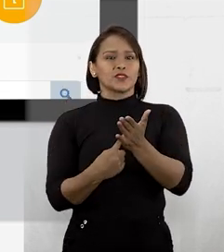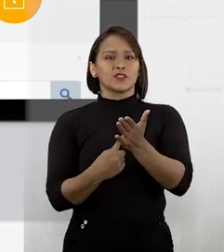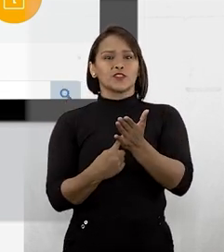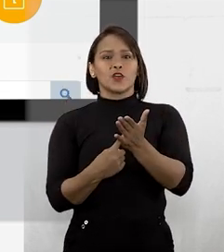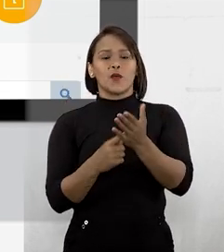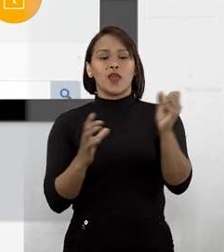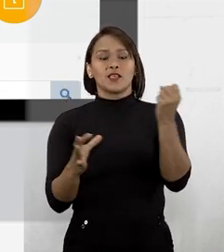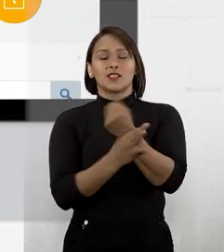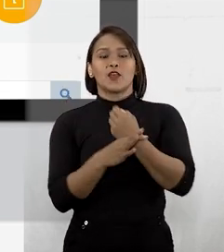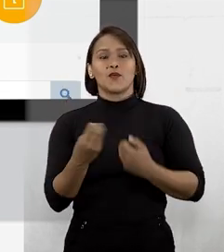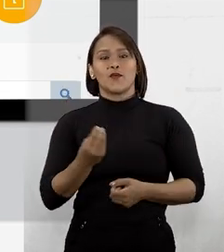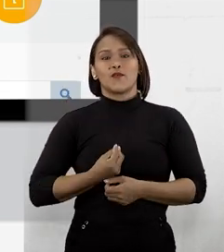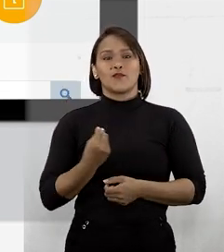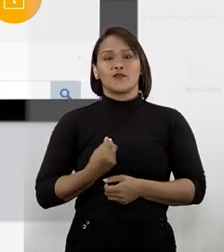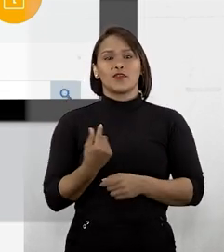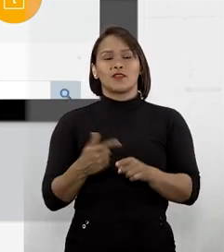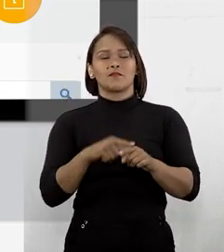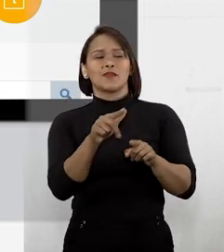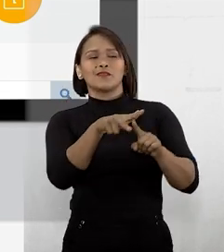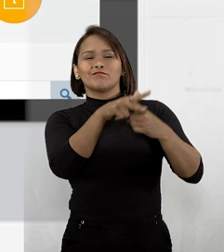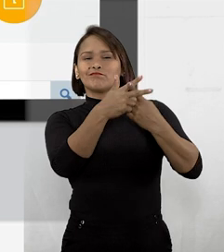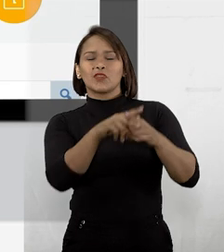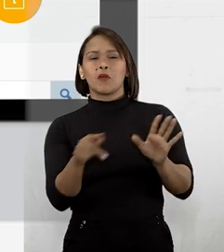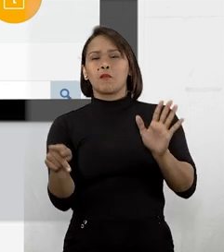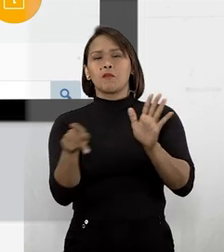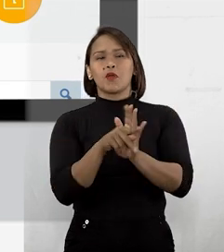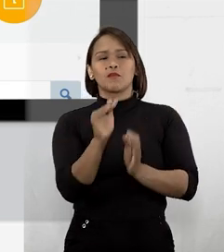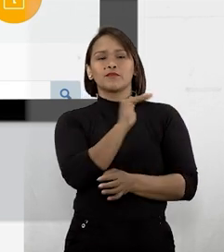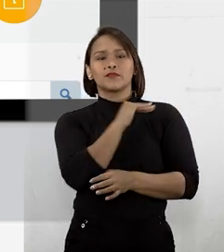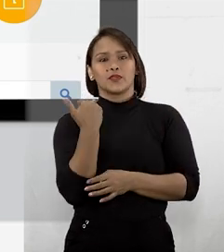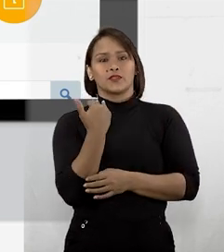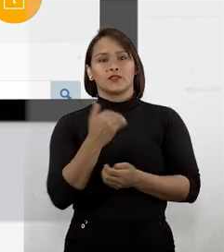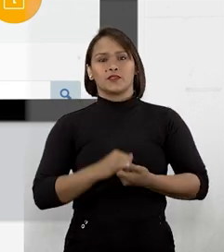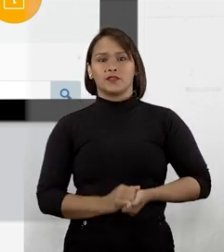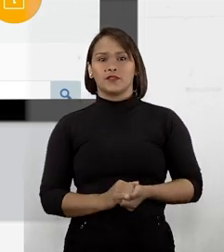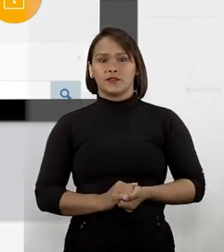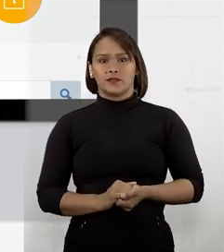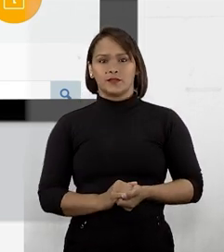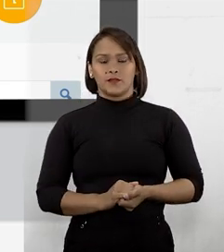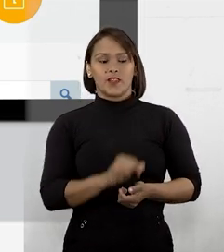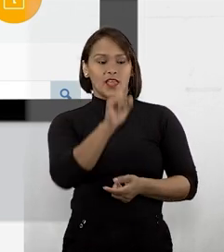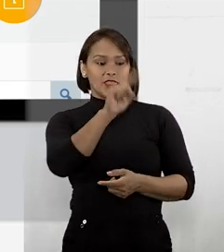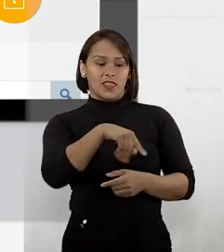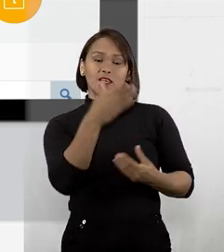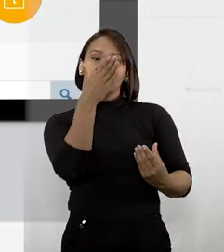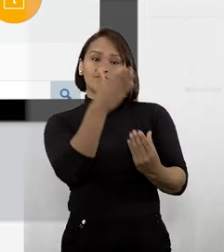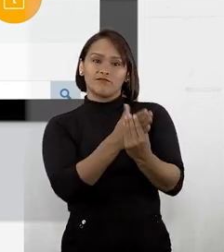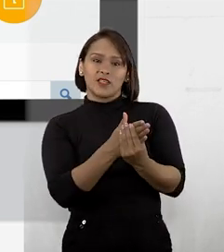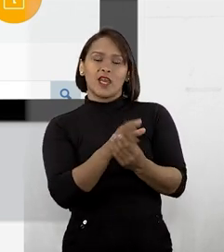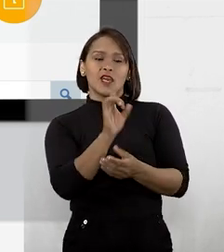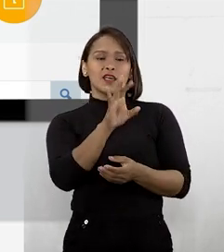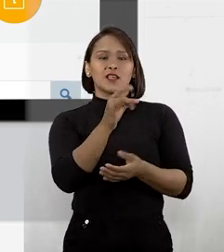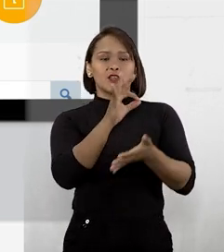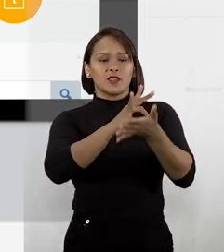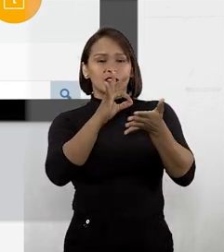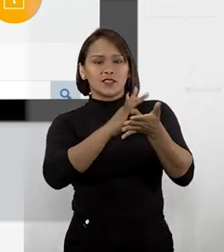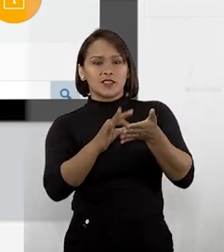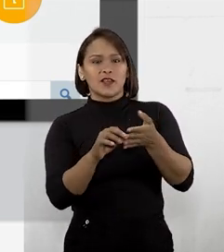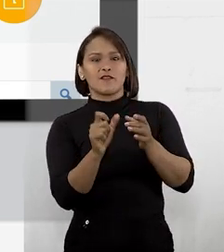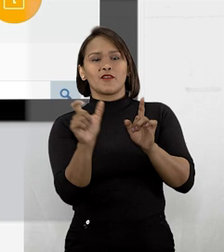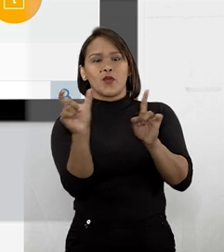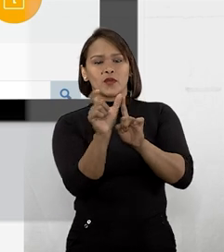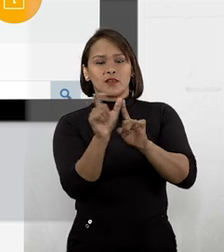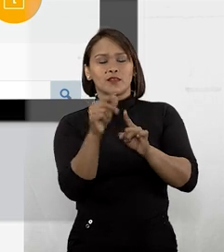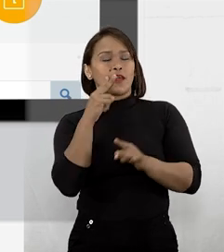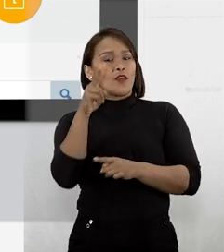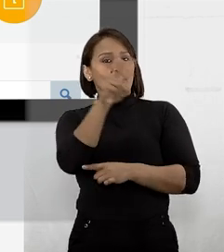seguro de vida, mas que não tratem de casos de suicídio. Nesse caso, é só escrever o critério que você